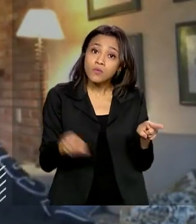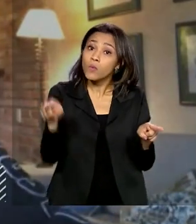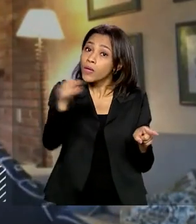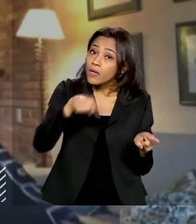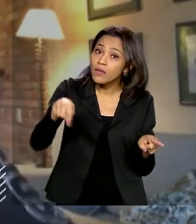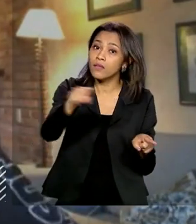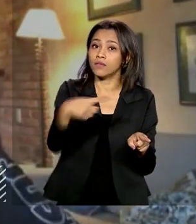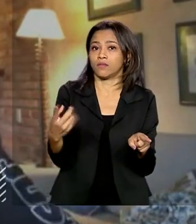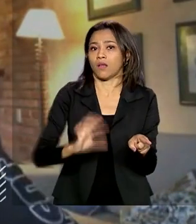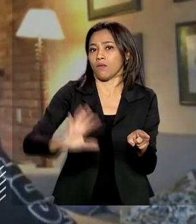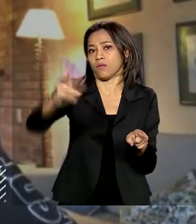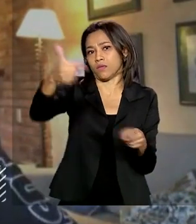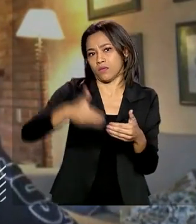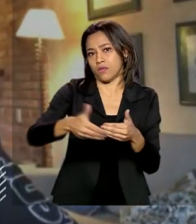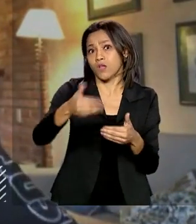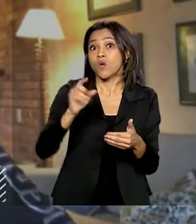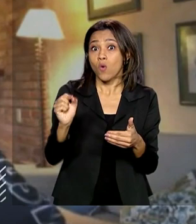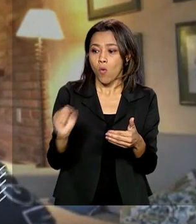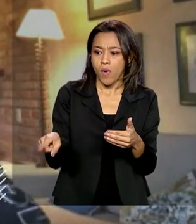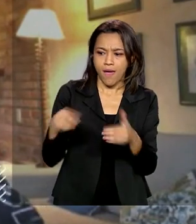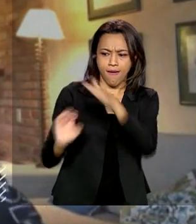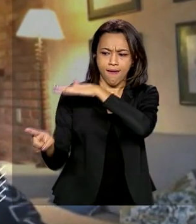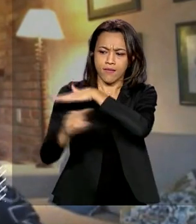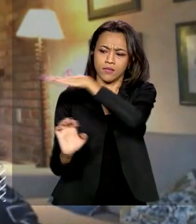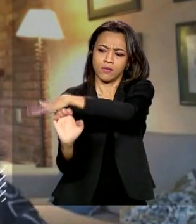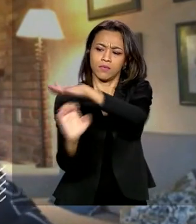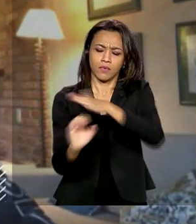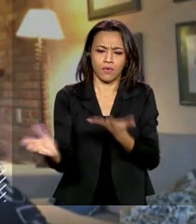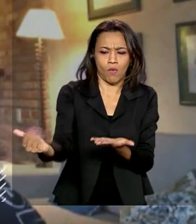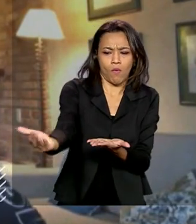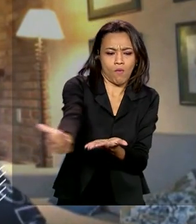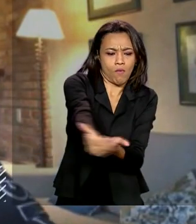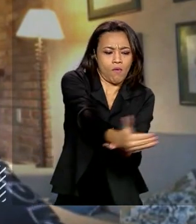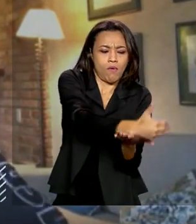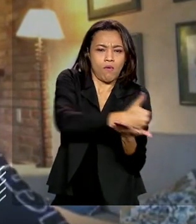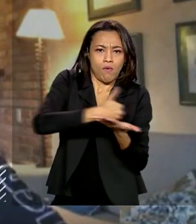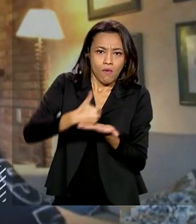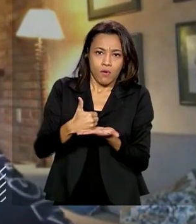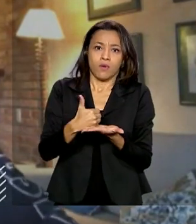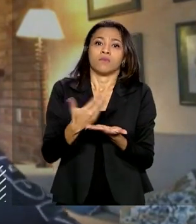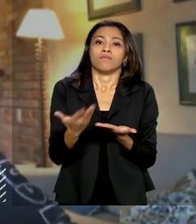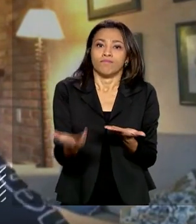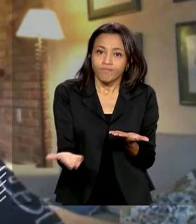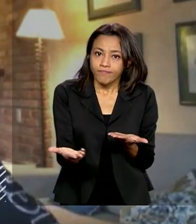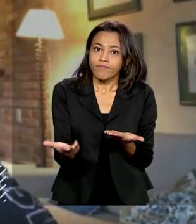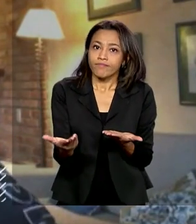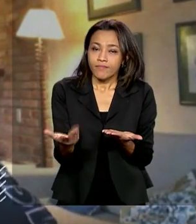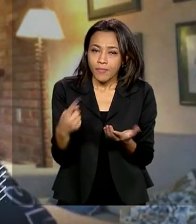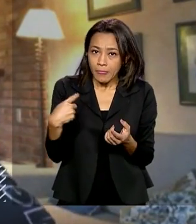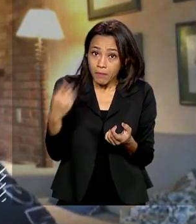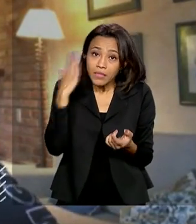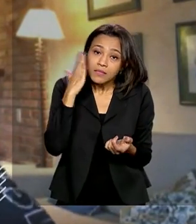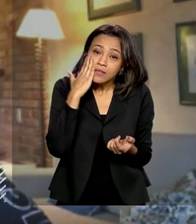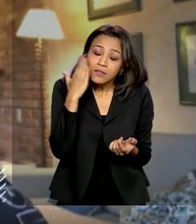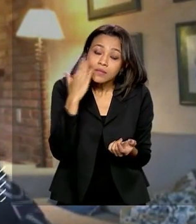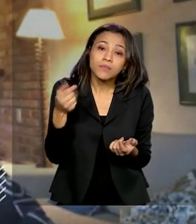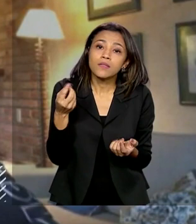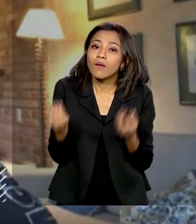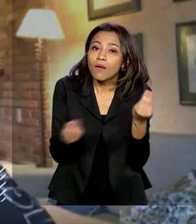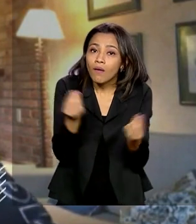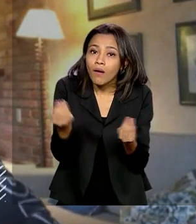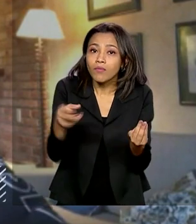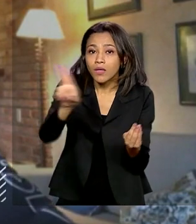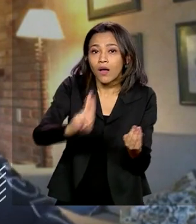potencial de arrecadação e não tem o problema do custo burocrático e nem tampouco